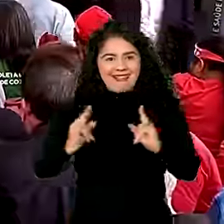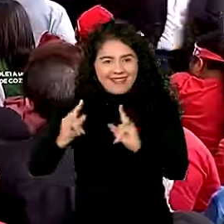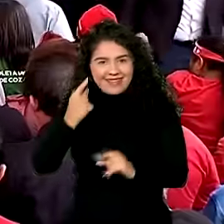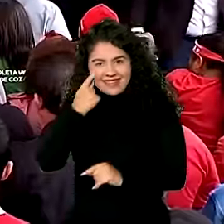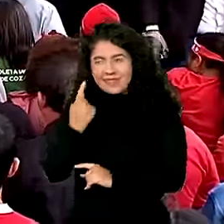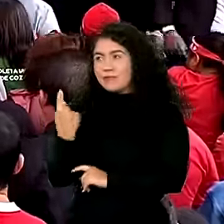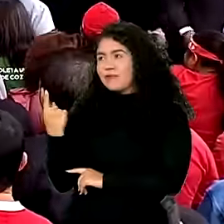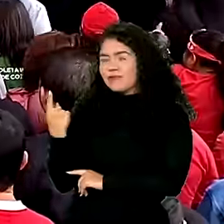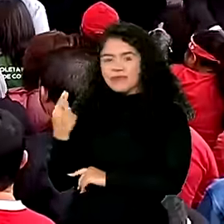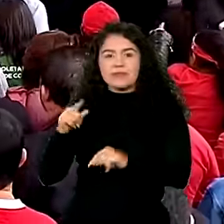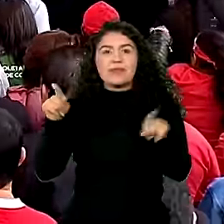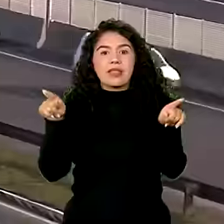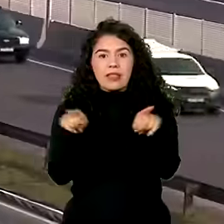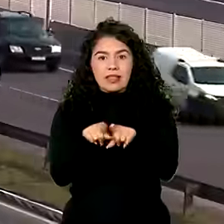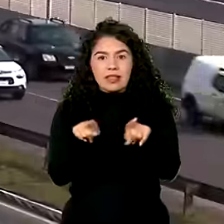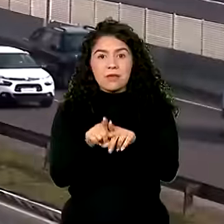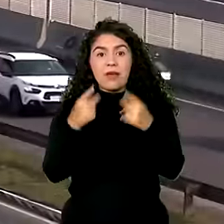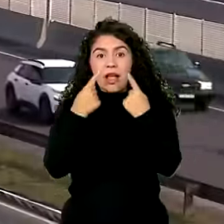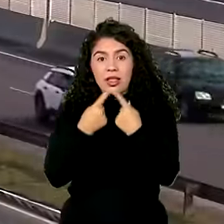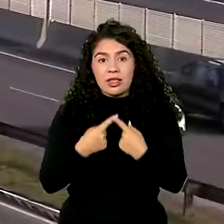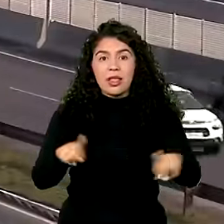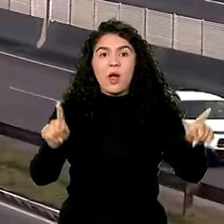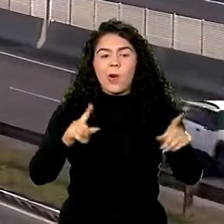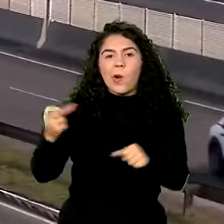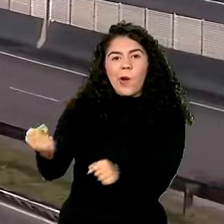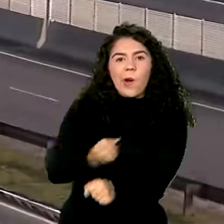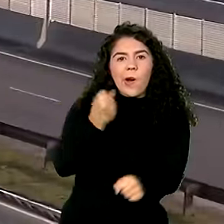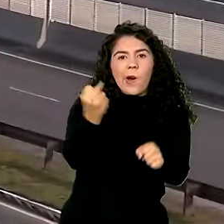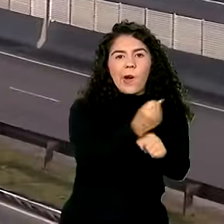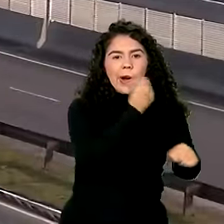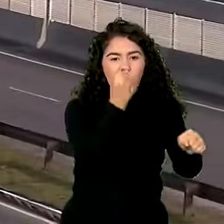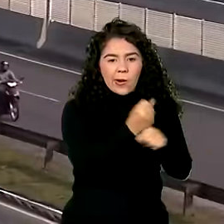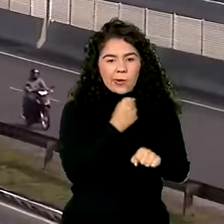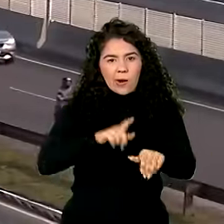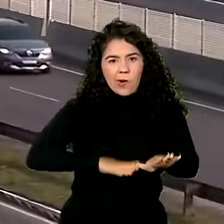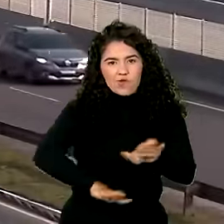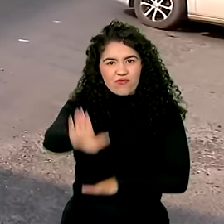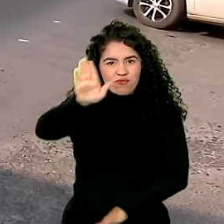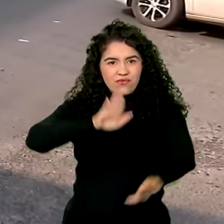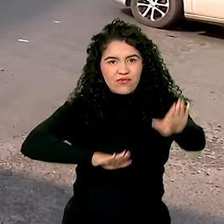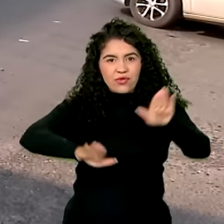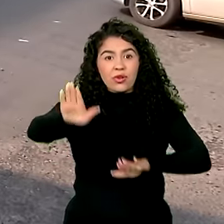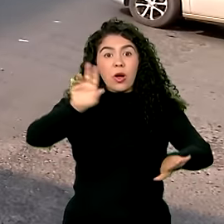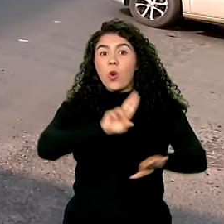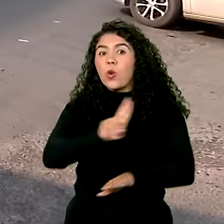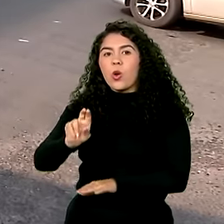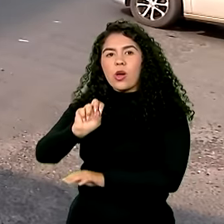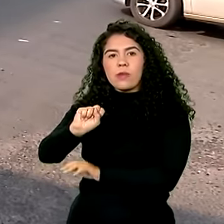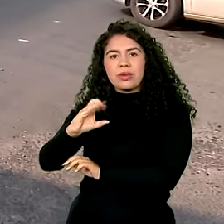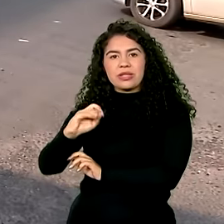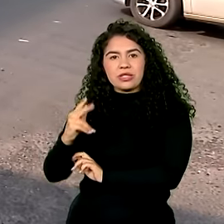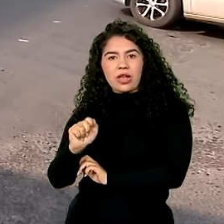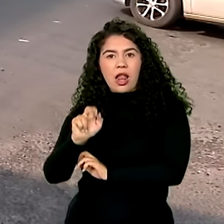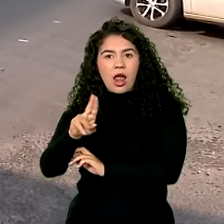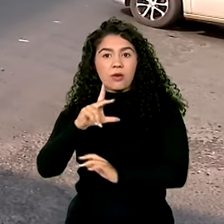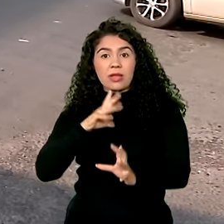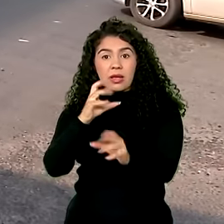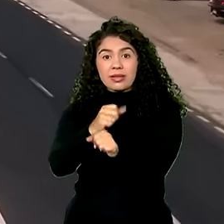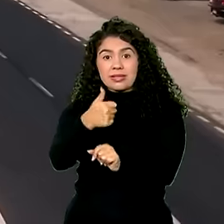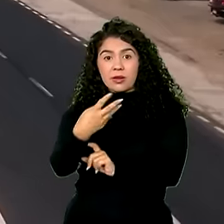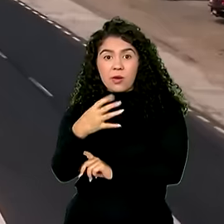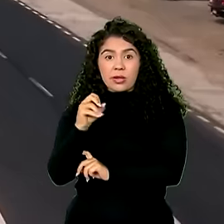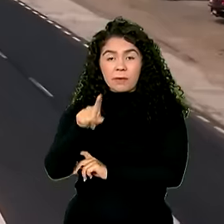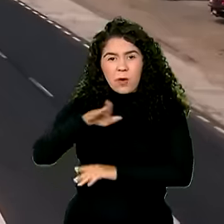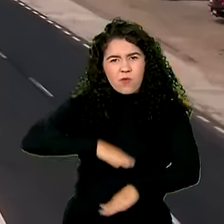metropolitana da cidade, inauguradas obras do complexo da Charlau, onde passam por dia mais de 140